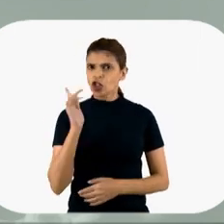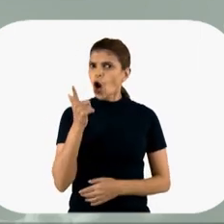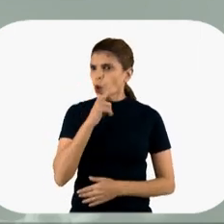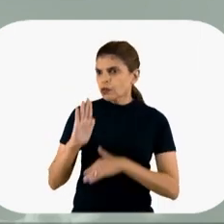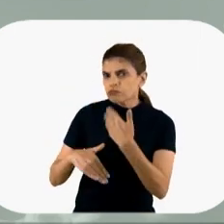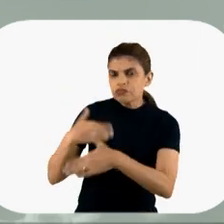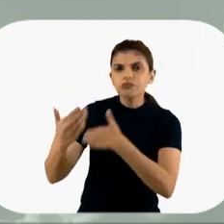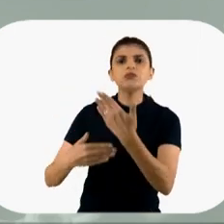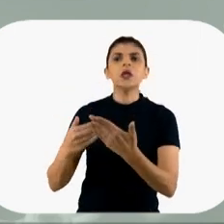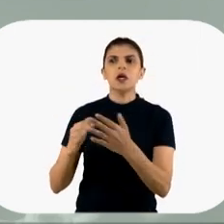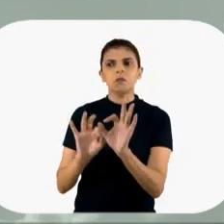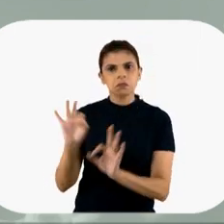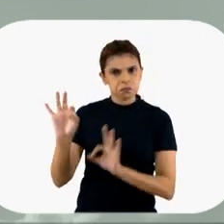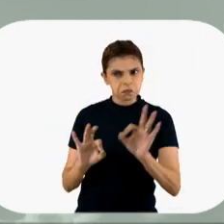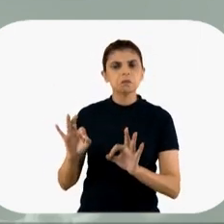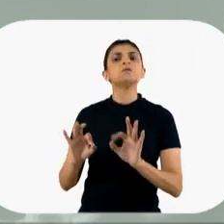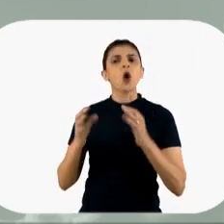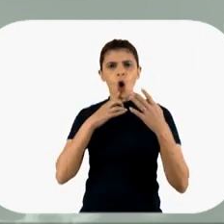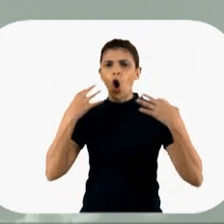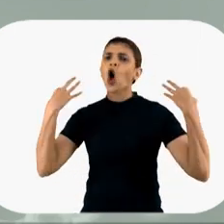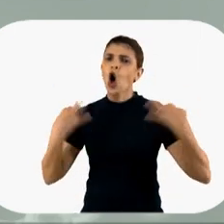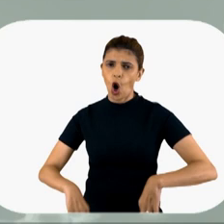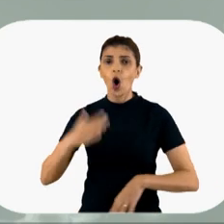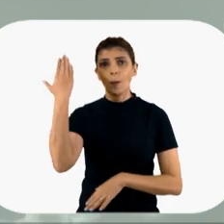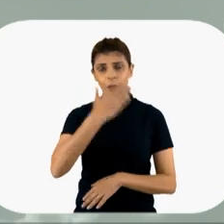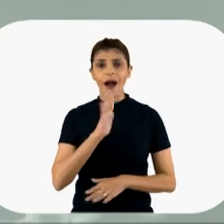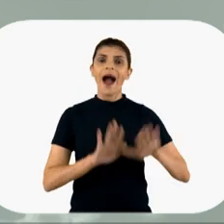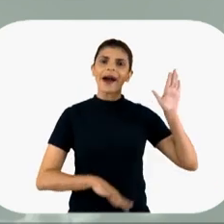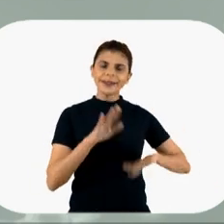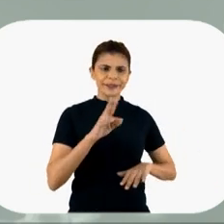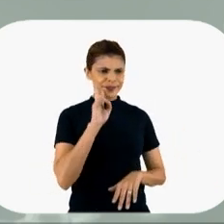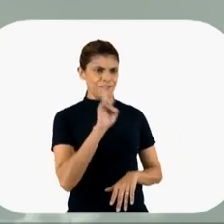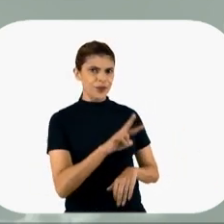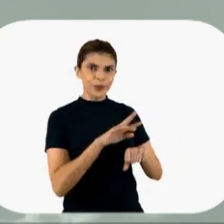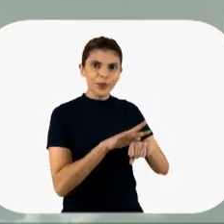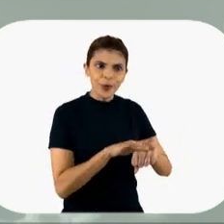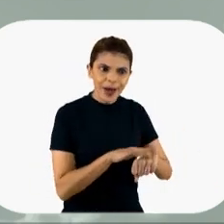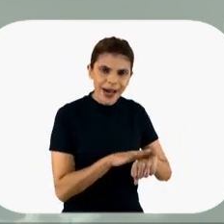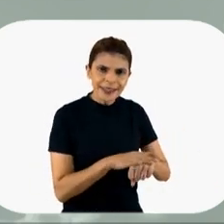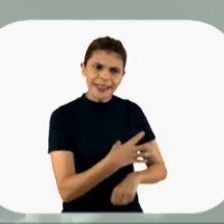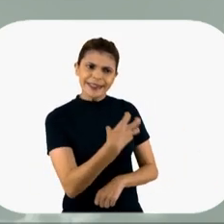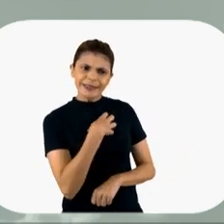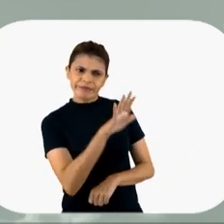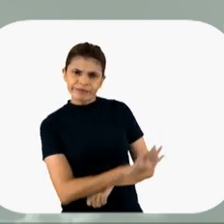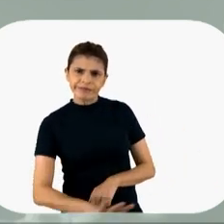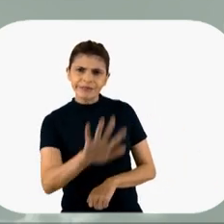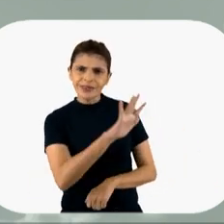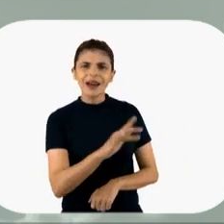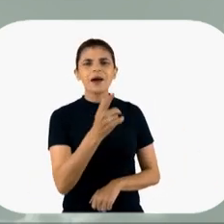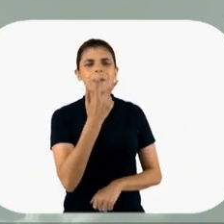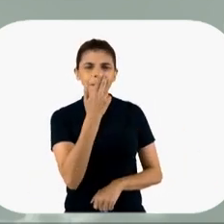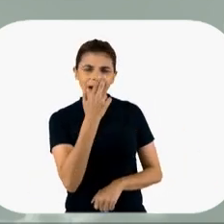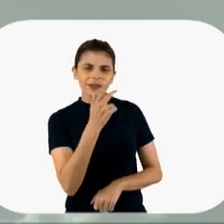Vocês já estão desenvolvendo um ensaio clínico lindo, né? Para comprovar tudo isso. Porque muitas vezes a gente vê a patologia, e aí a hora que a gente